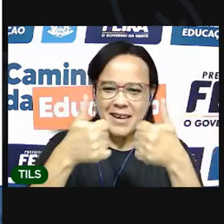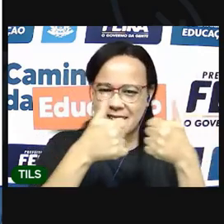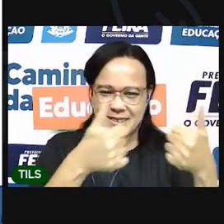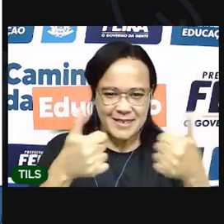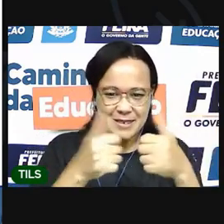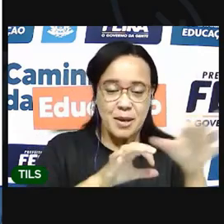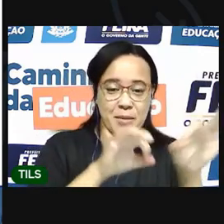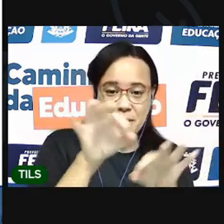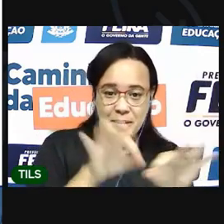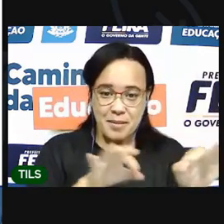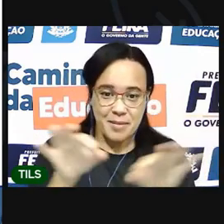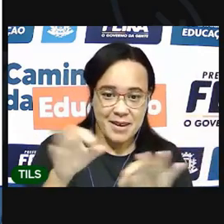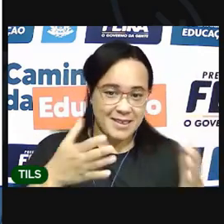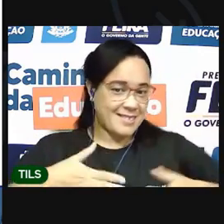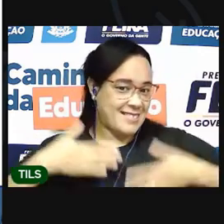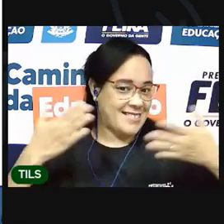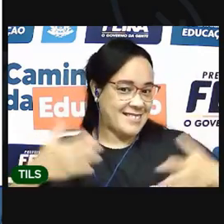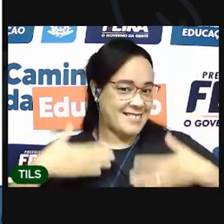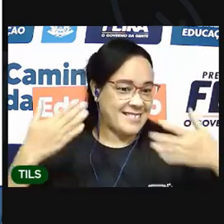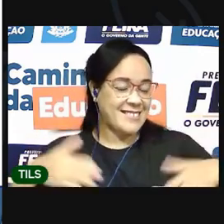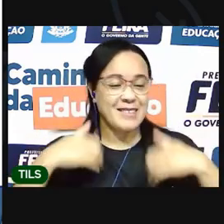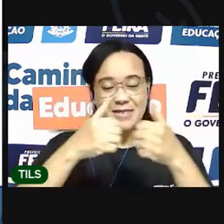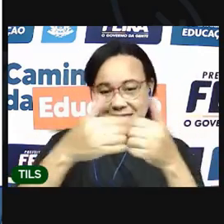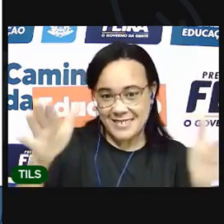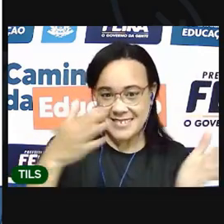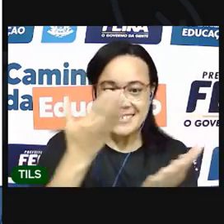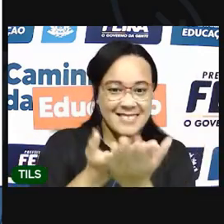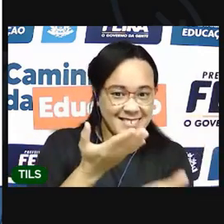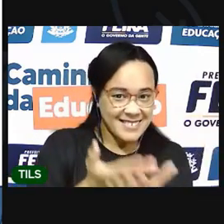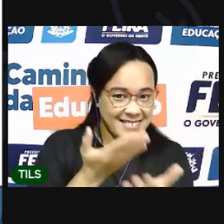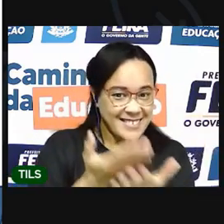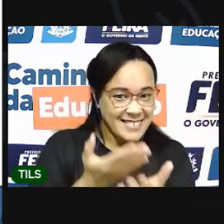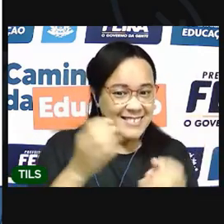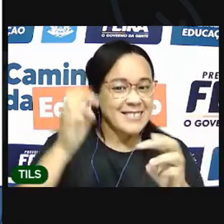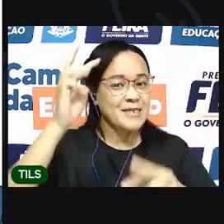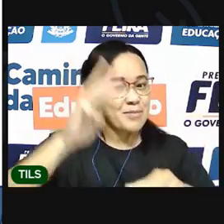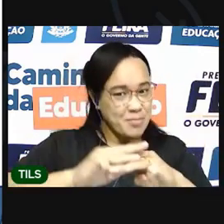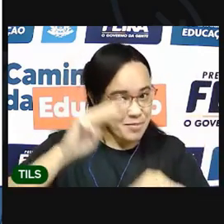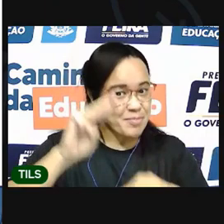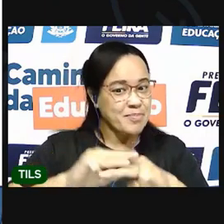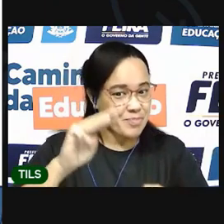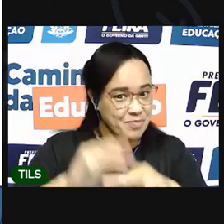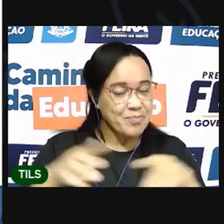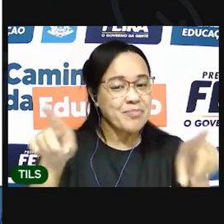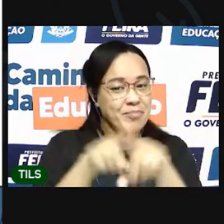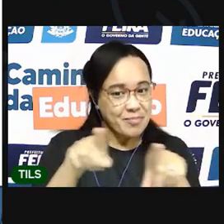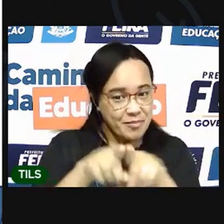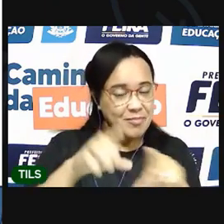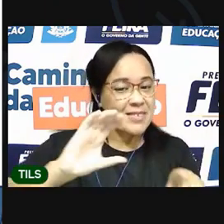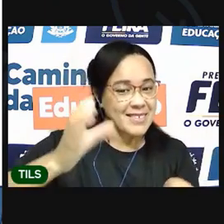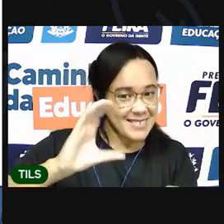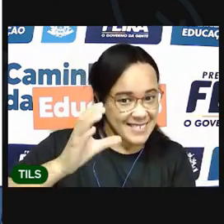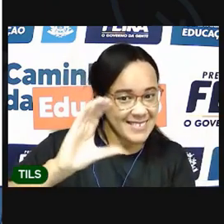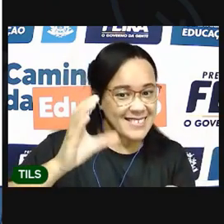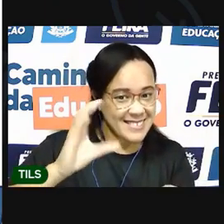preparados e animados para começar a nossa aula de hoje. De matemática e ciências da natureza.